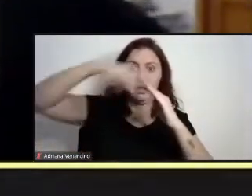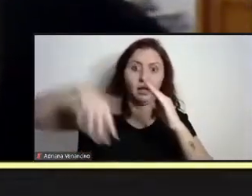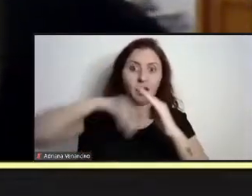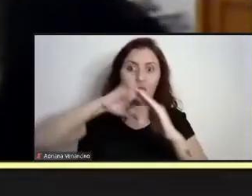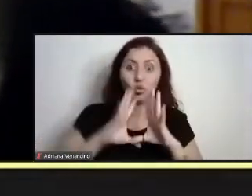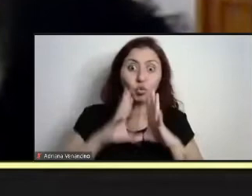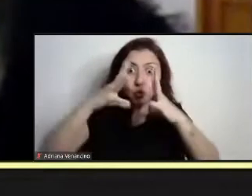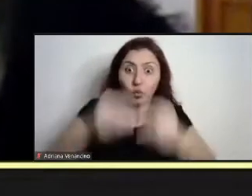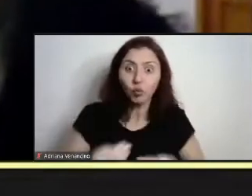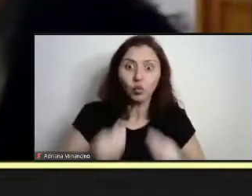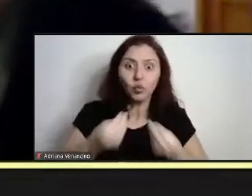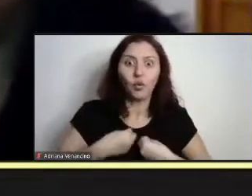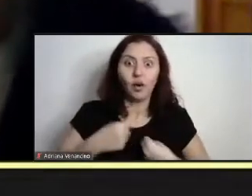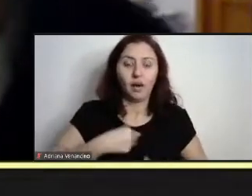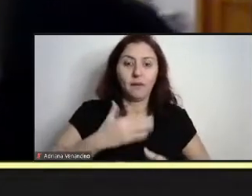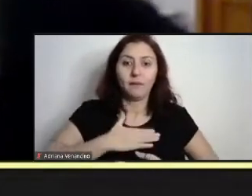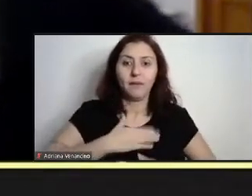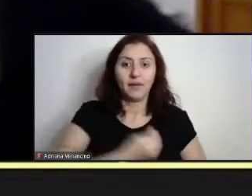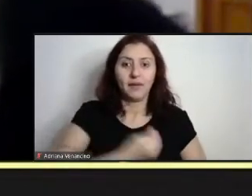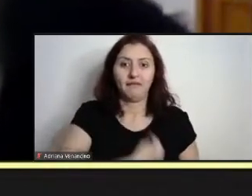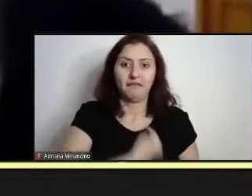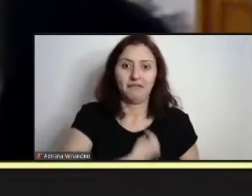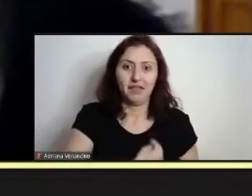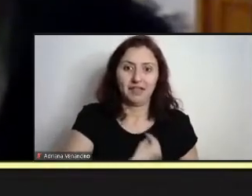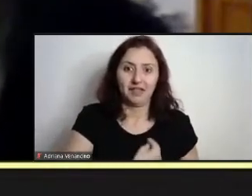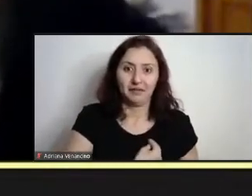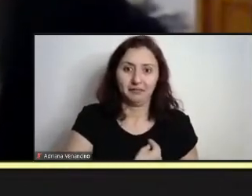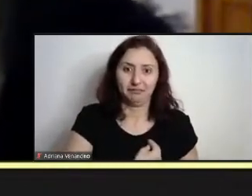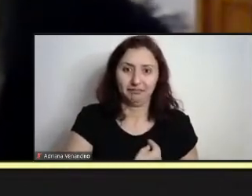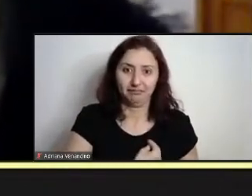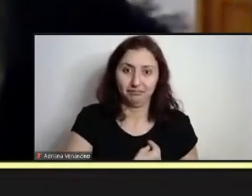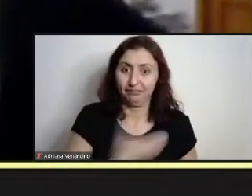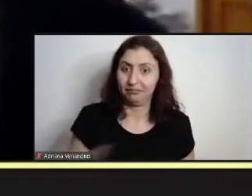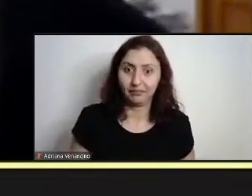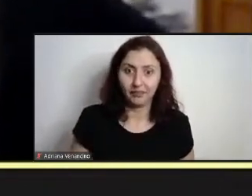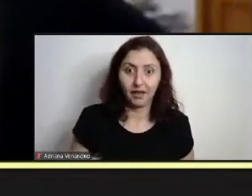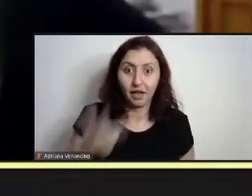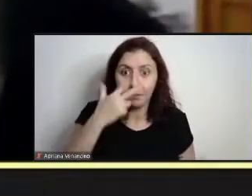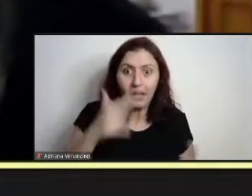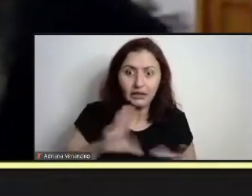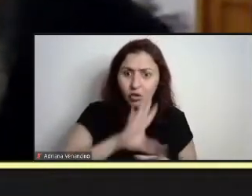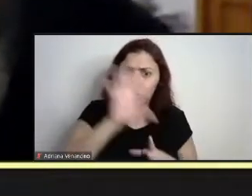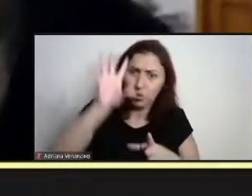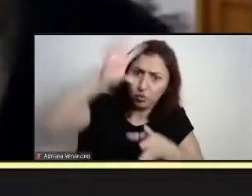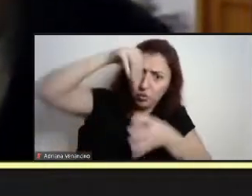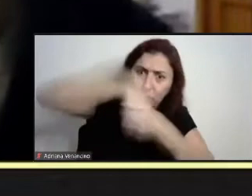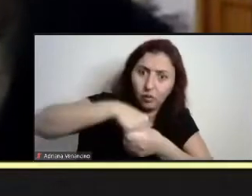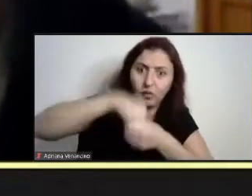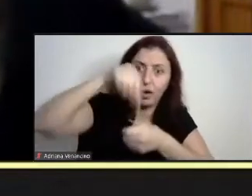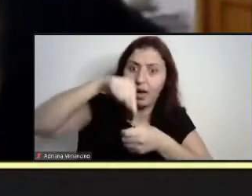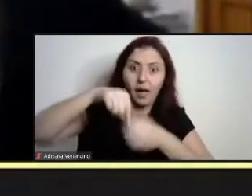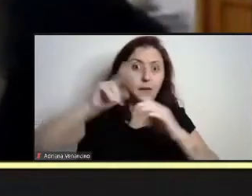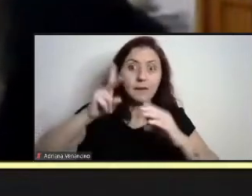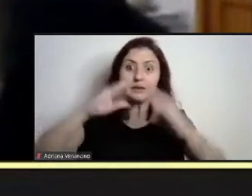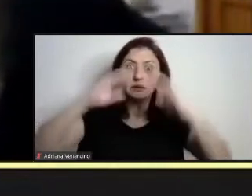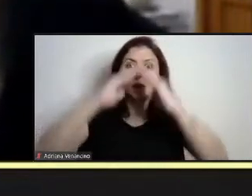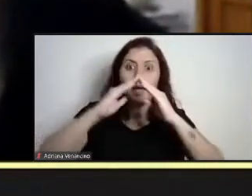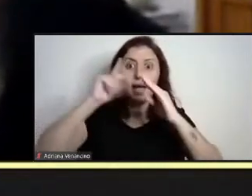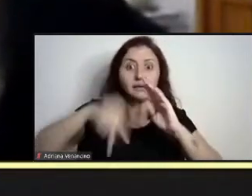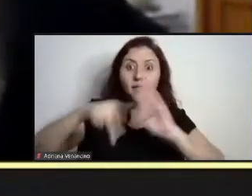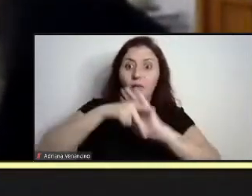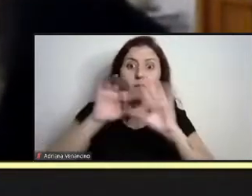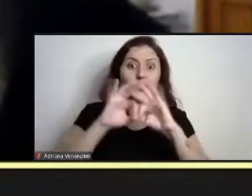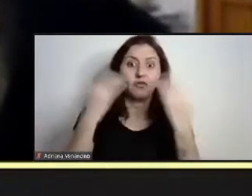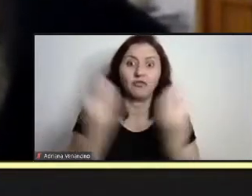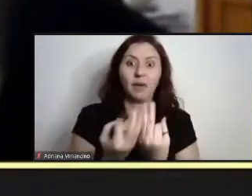cotidiana. Então, tudo se concentra dentro do ambiente familiar. Você tem que organizar o teu